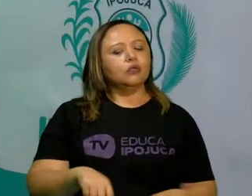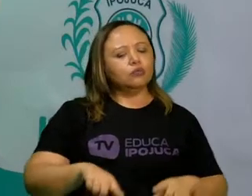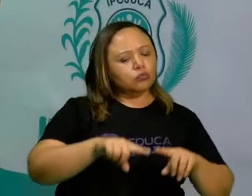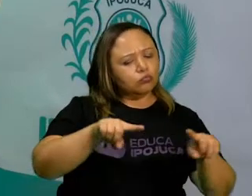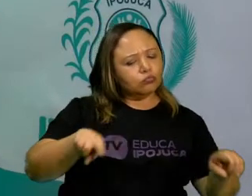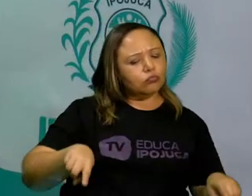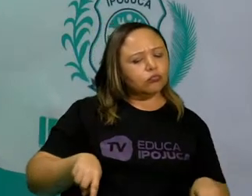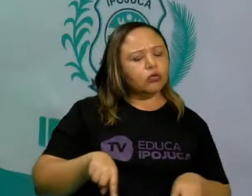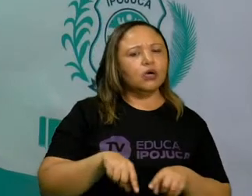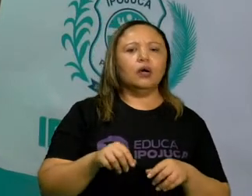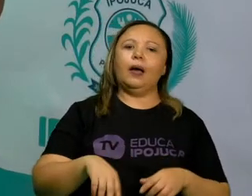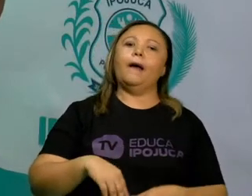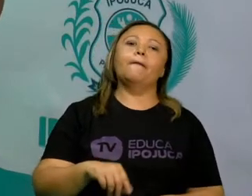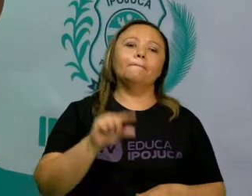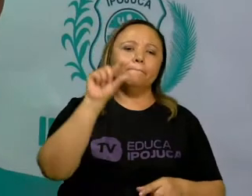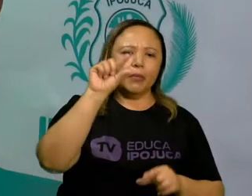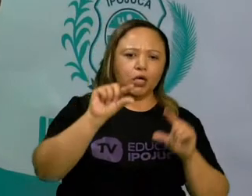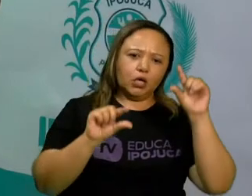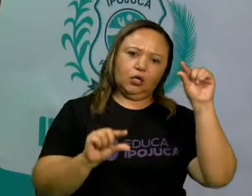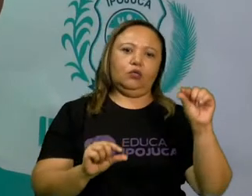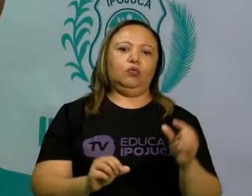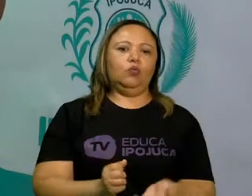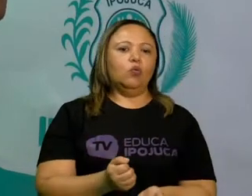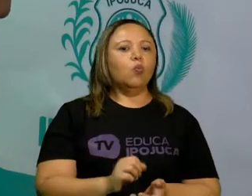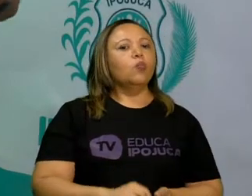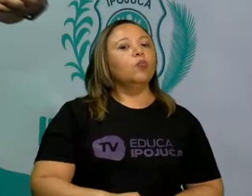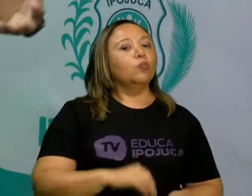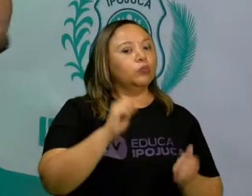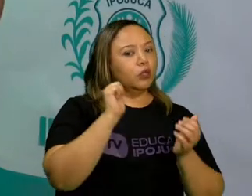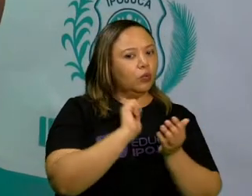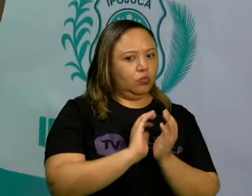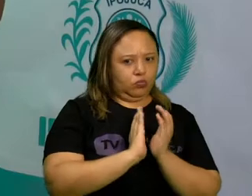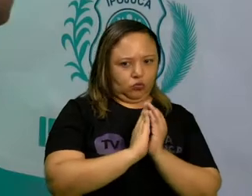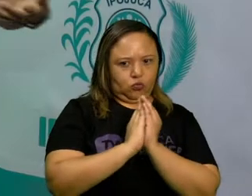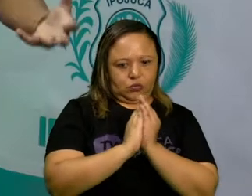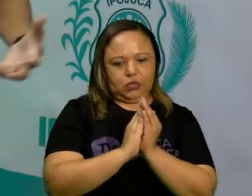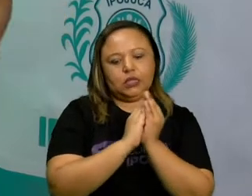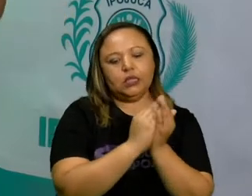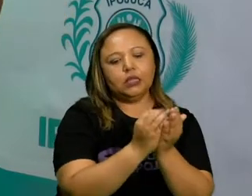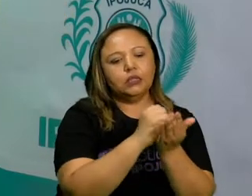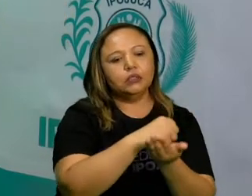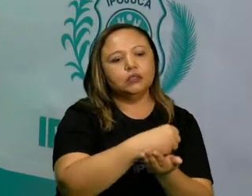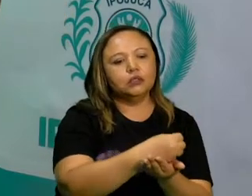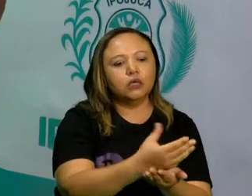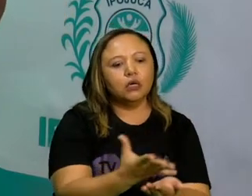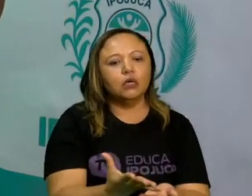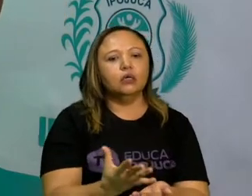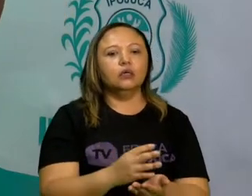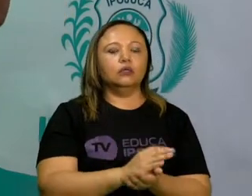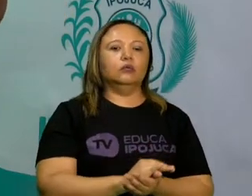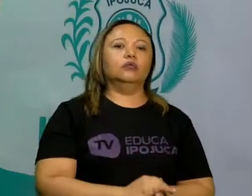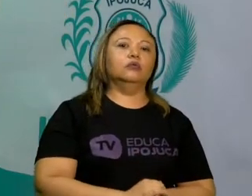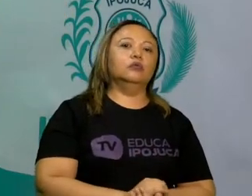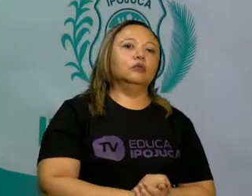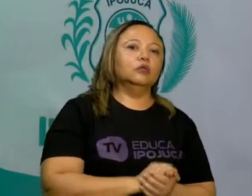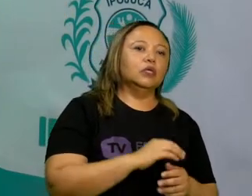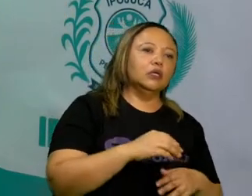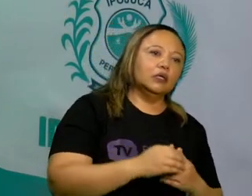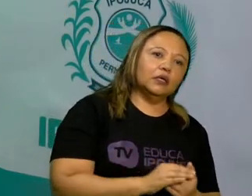ampulhetas, roletas, cartas, para poder fazer o jogo ocorrer, dar